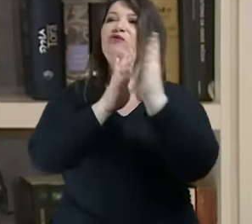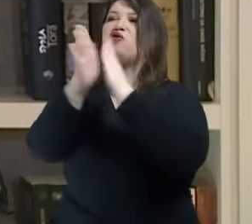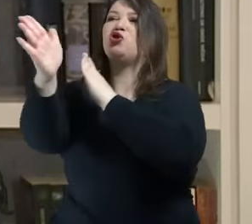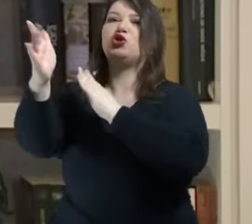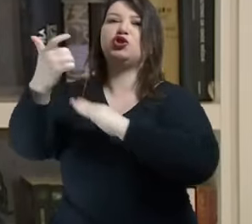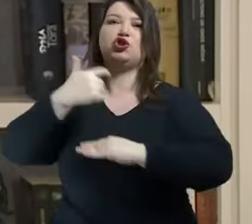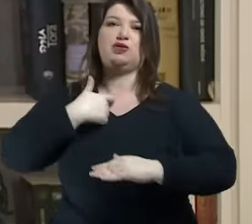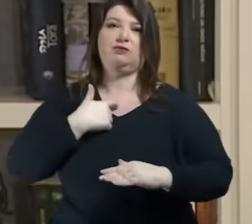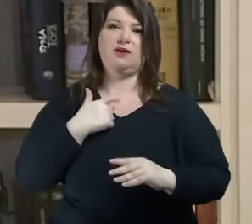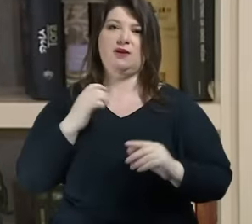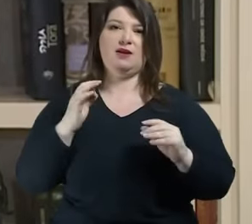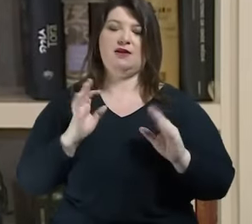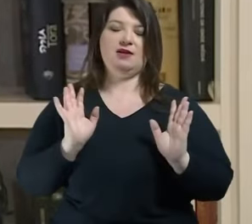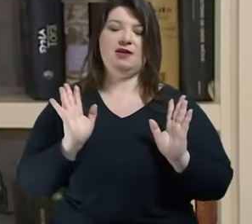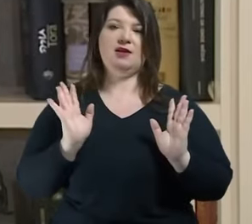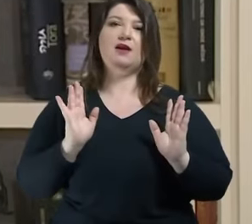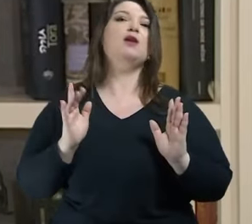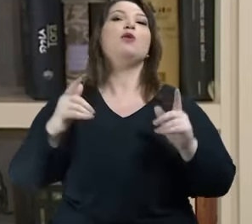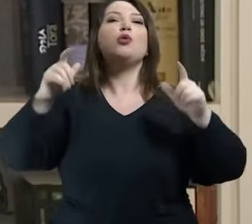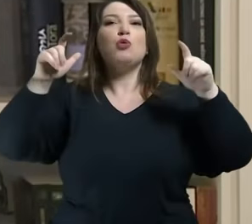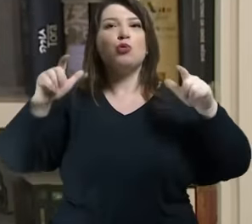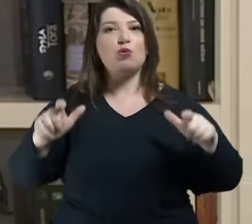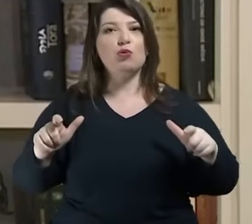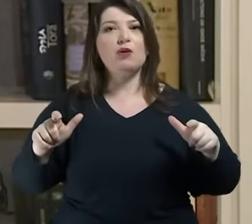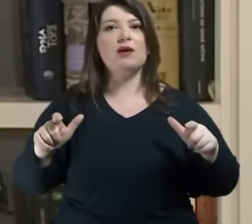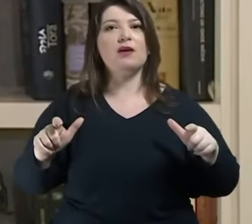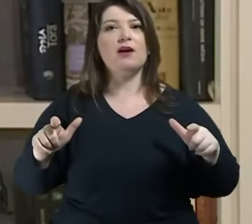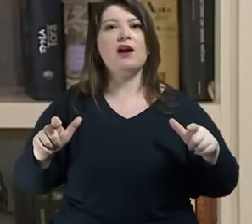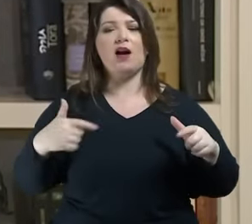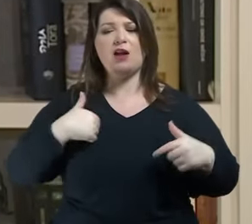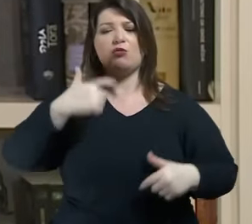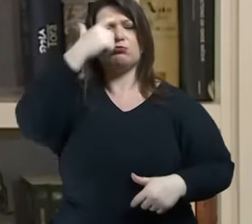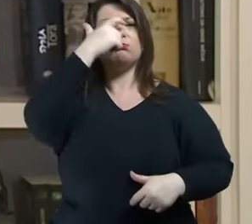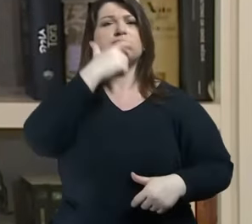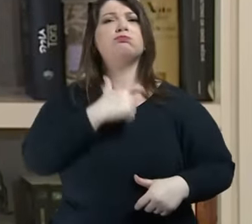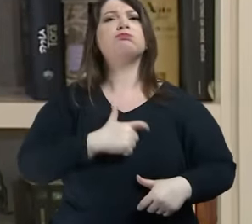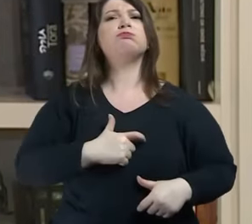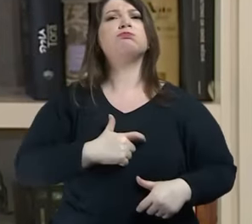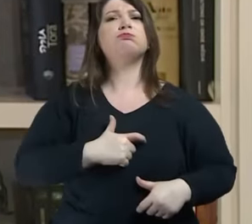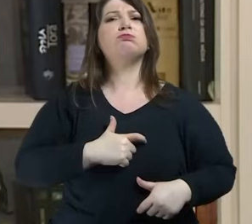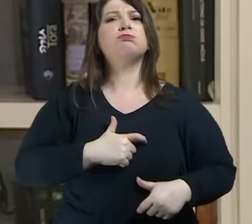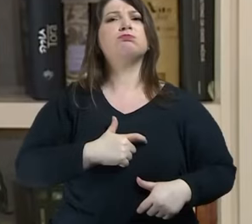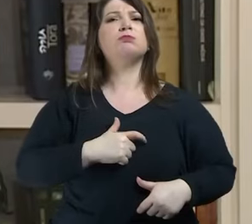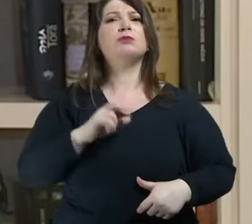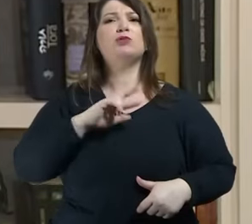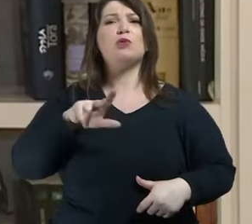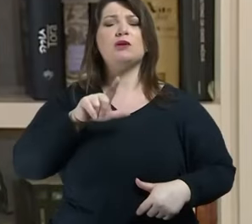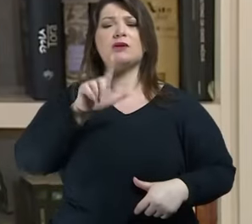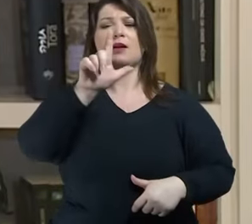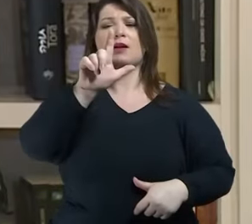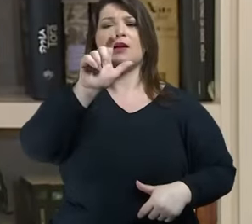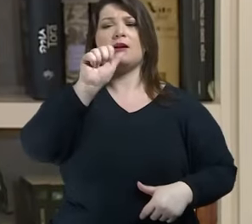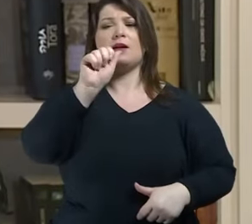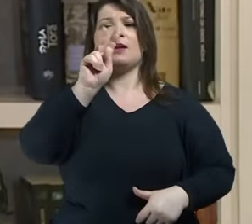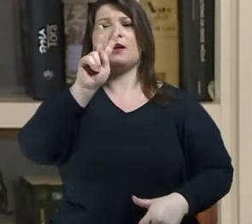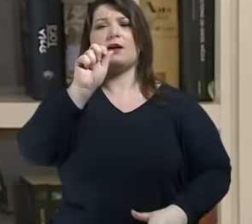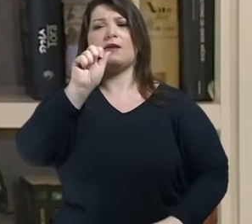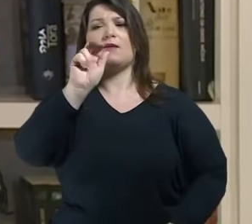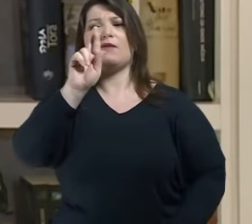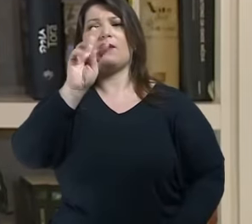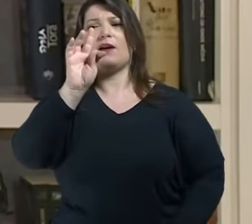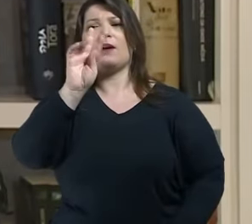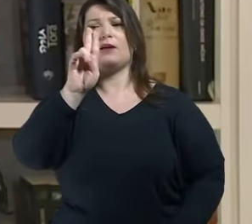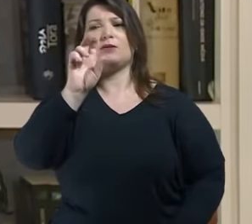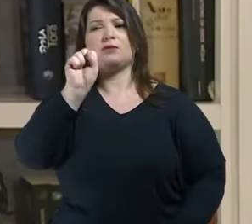lugar que eu seja e não apenas Larvatus Prodel que realmente eu exista